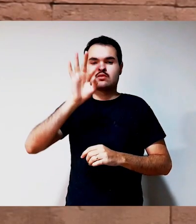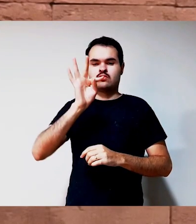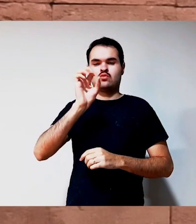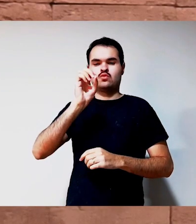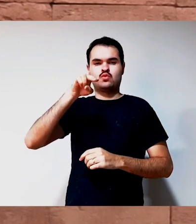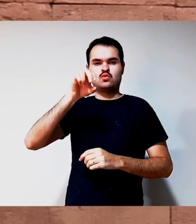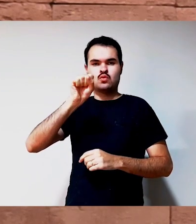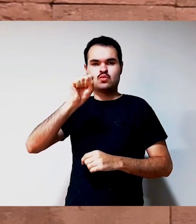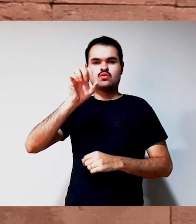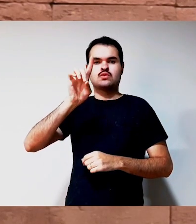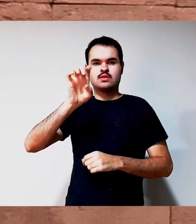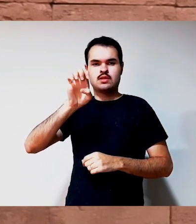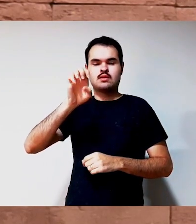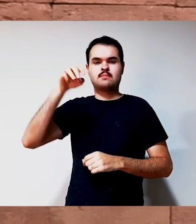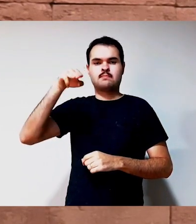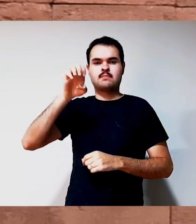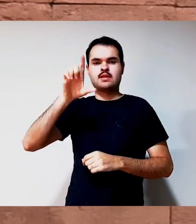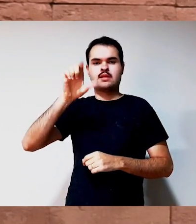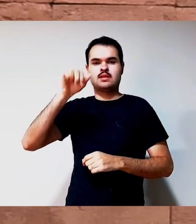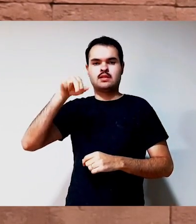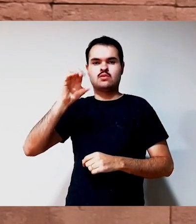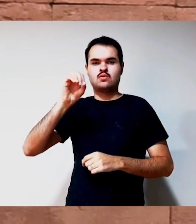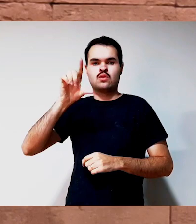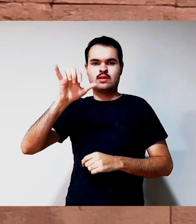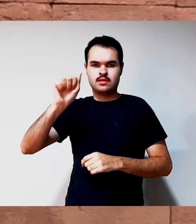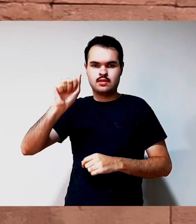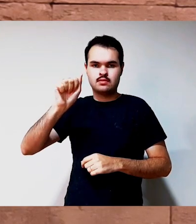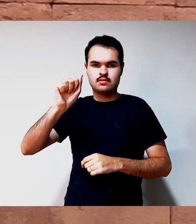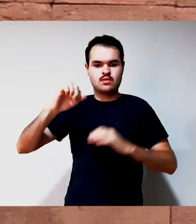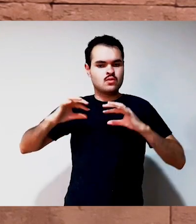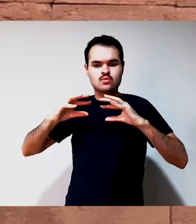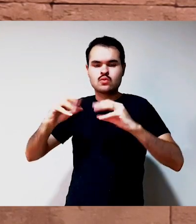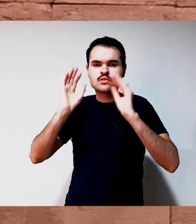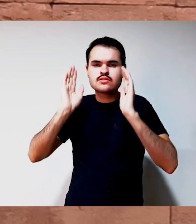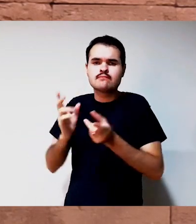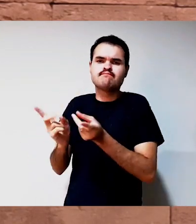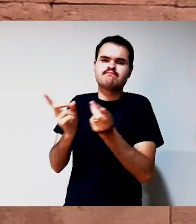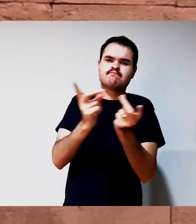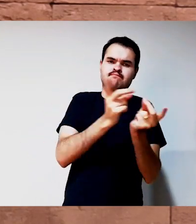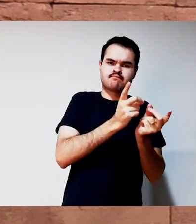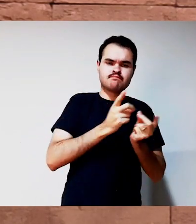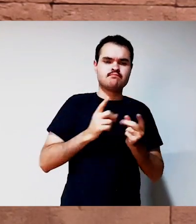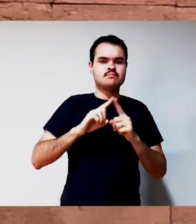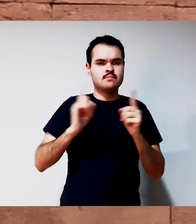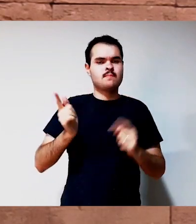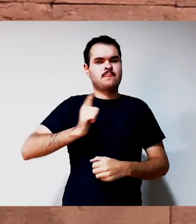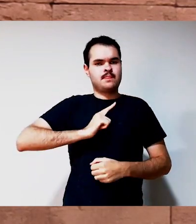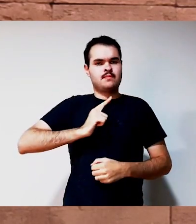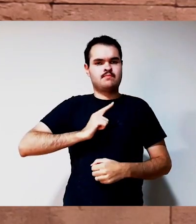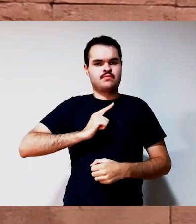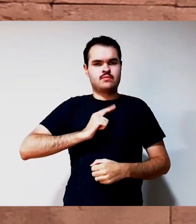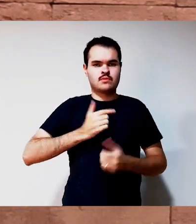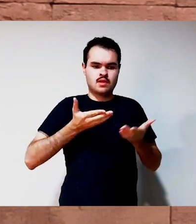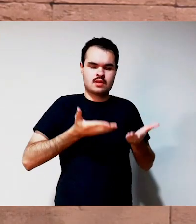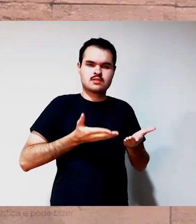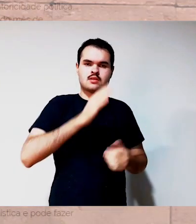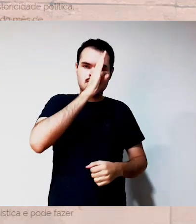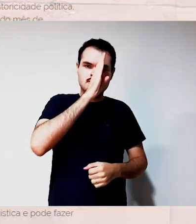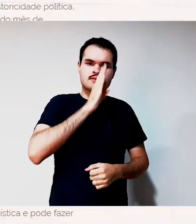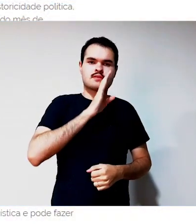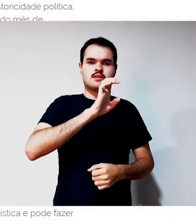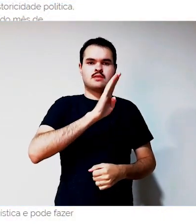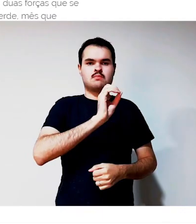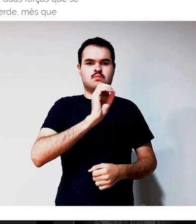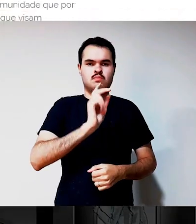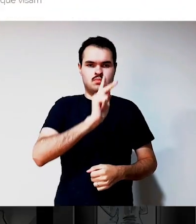Todas as unidades impressas dessa HQ já foram vendidas, mas ainda temos a versão digital em e-book, que é totalmente gratuita.